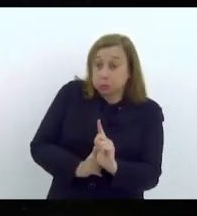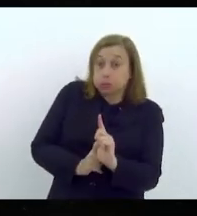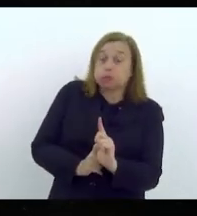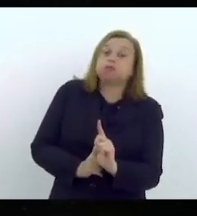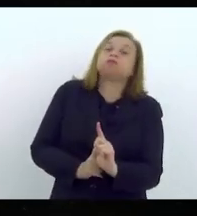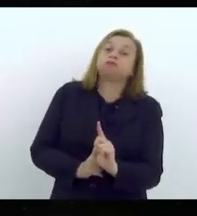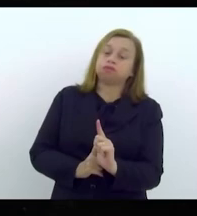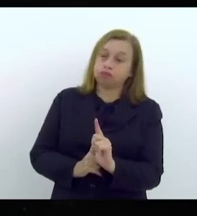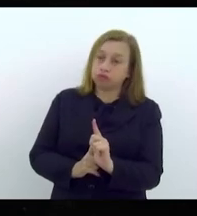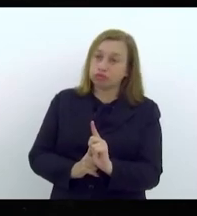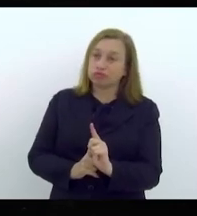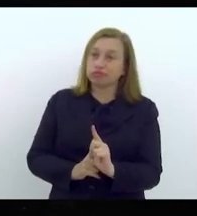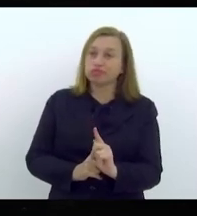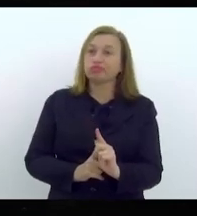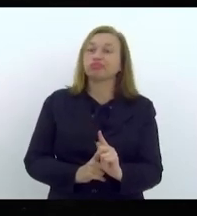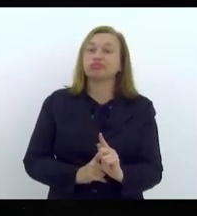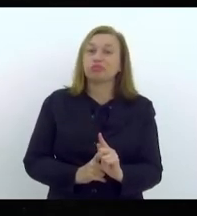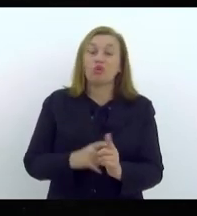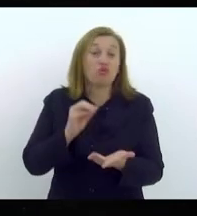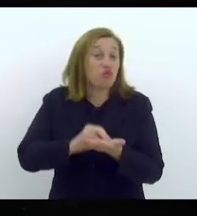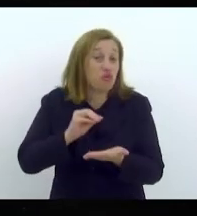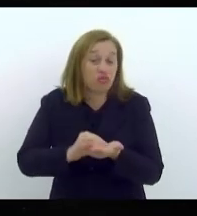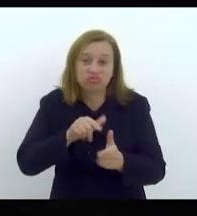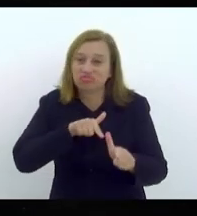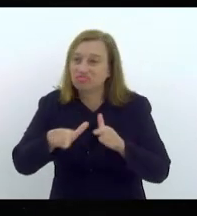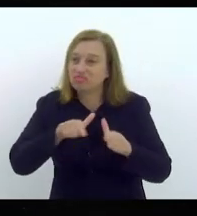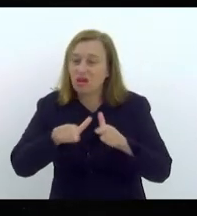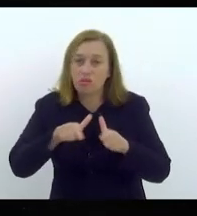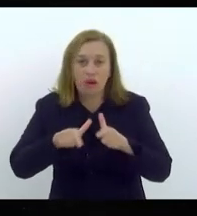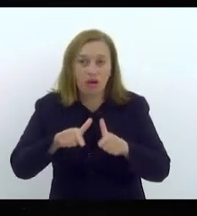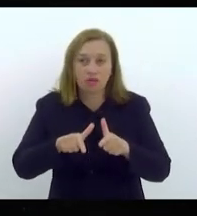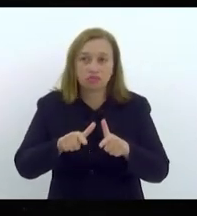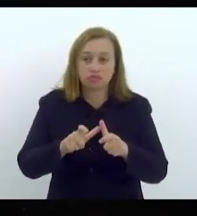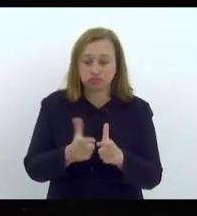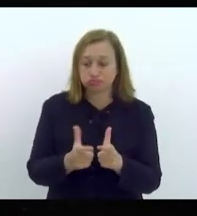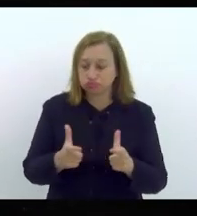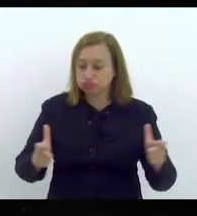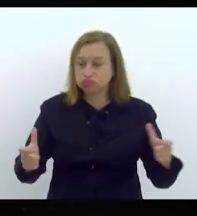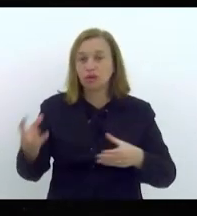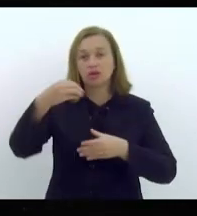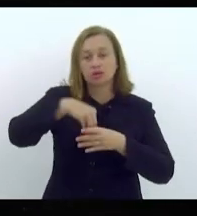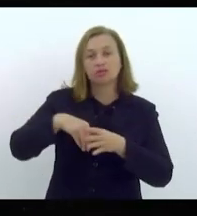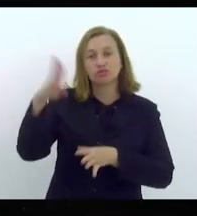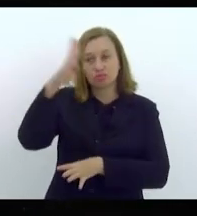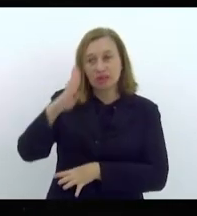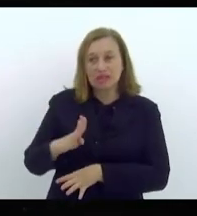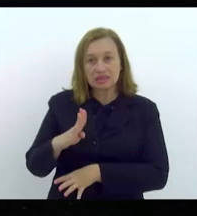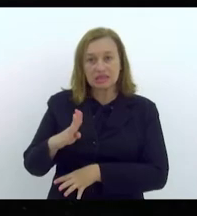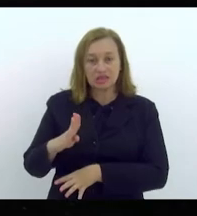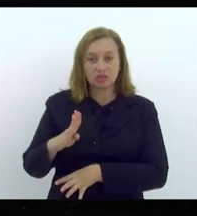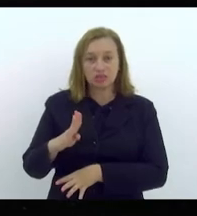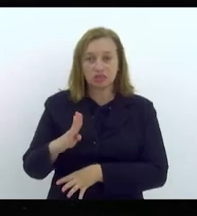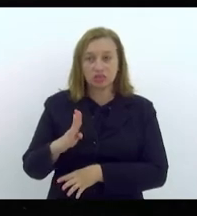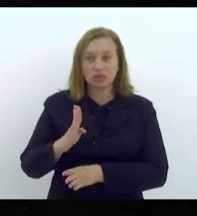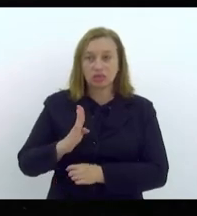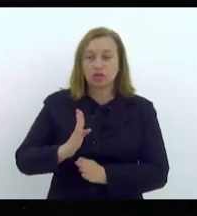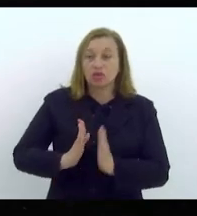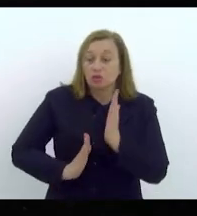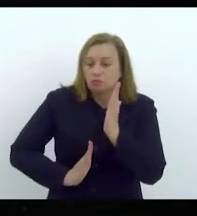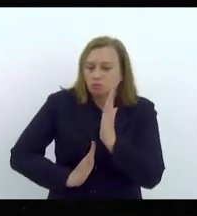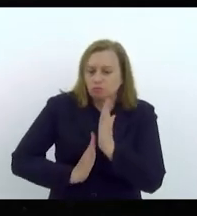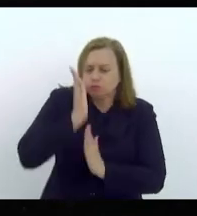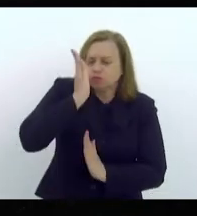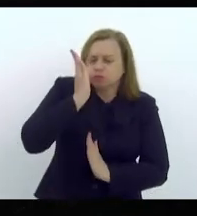Além de um processo de desemprego existente na sociedade brasileira com índices de desemprego